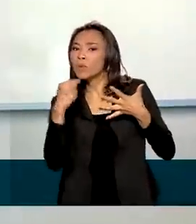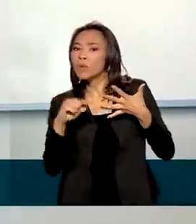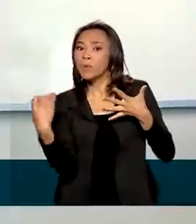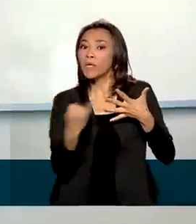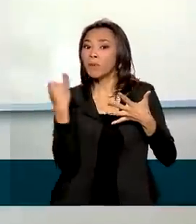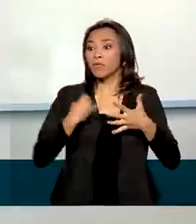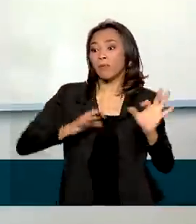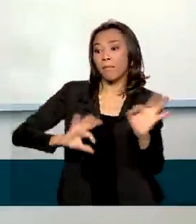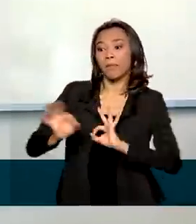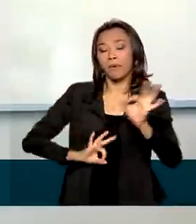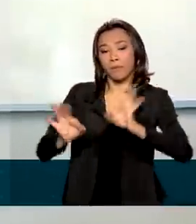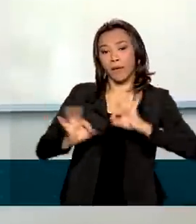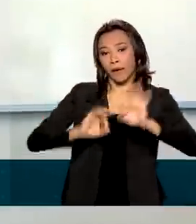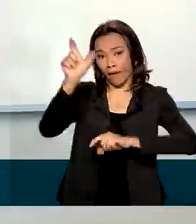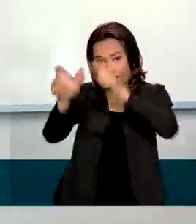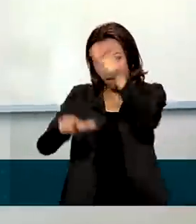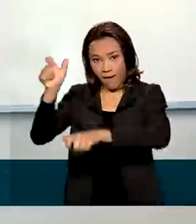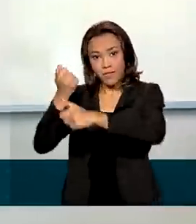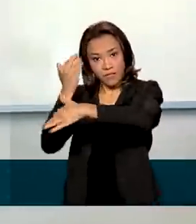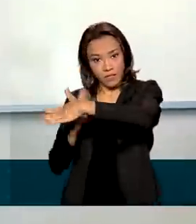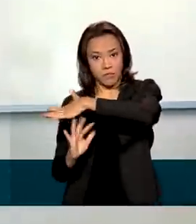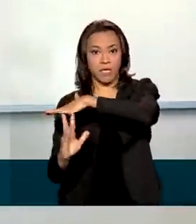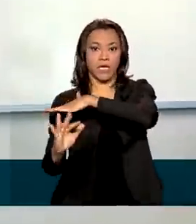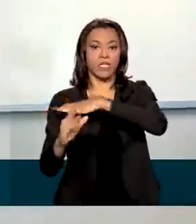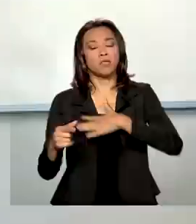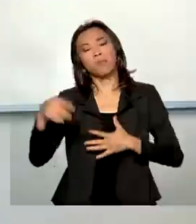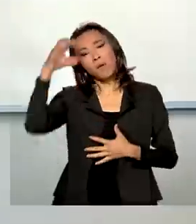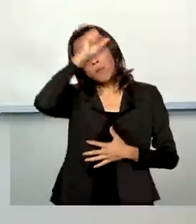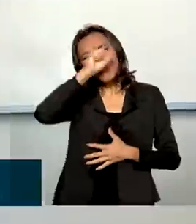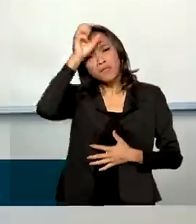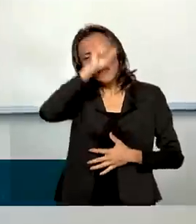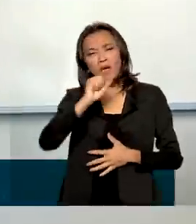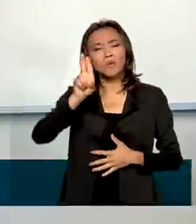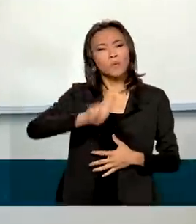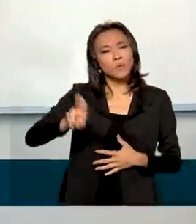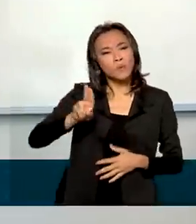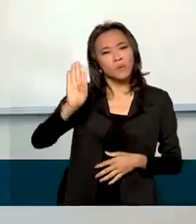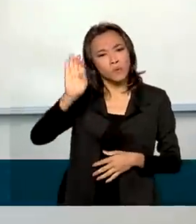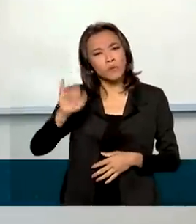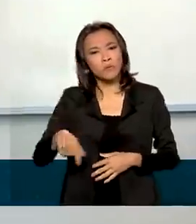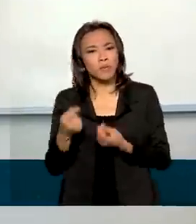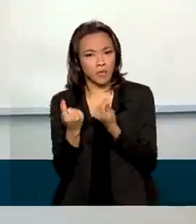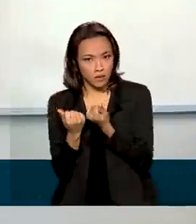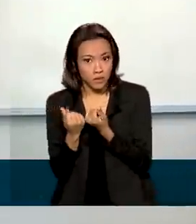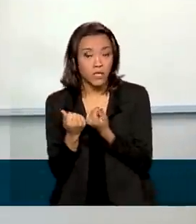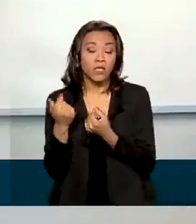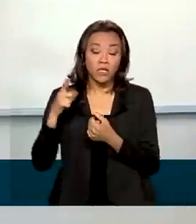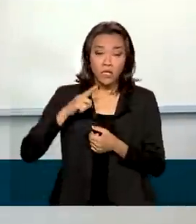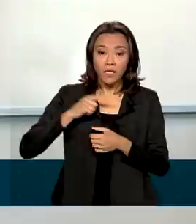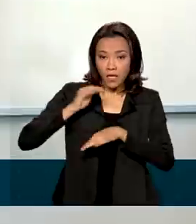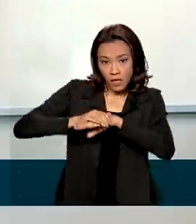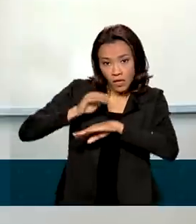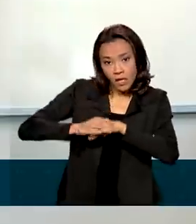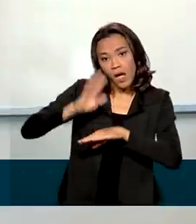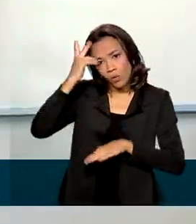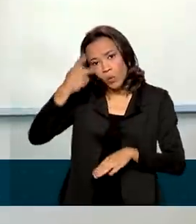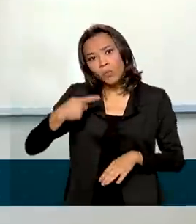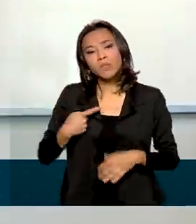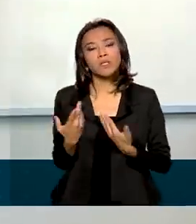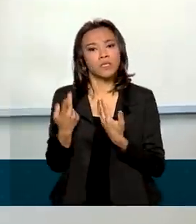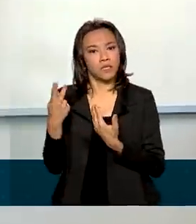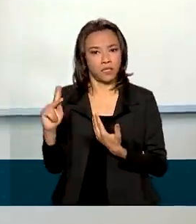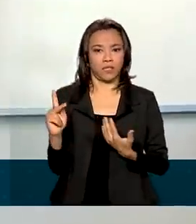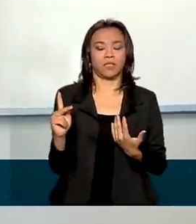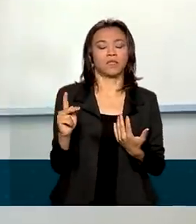migrantes e os refugiados para a educação financeira deles e garantir a sua autonomia e o domínio